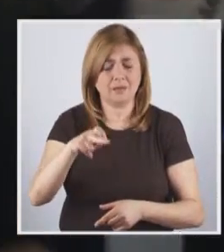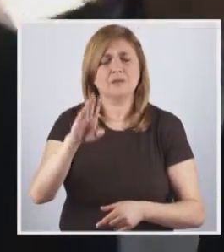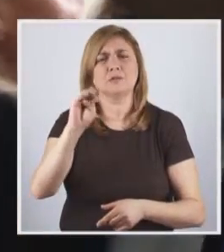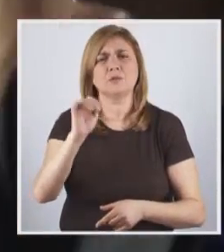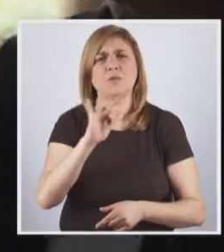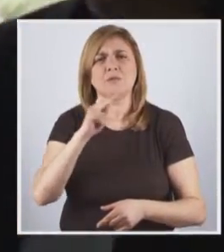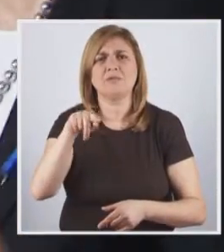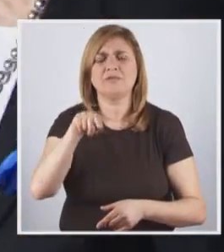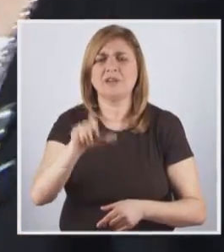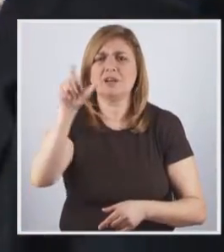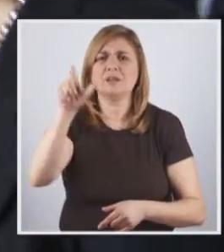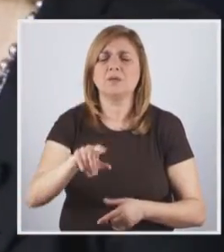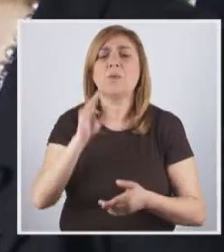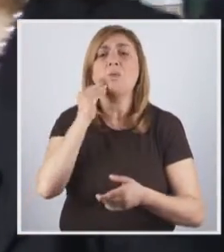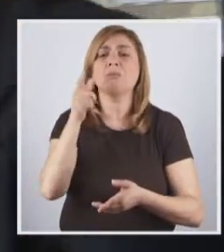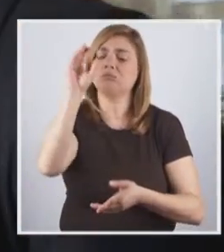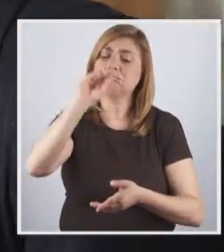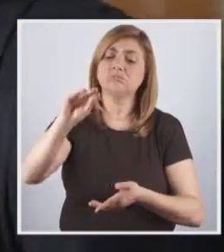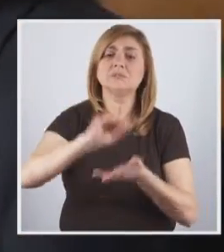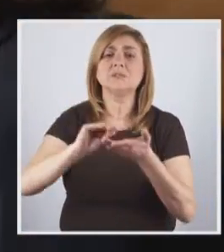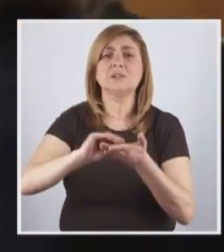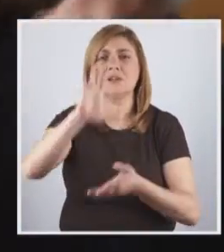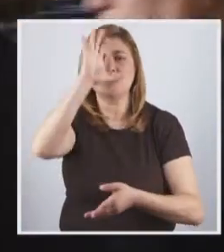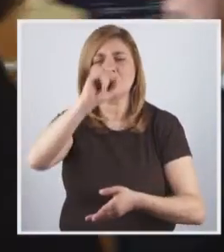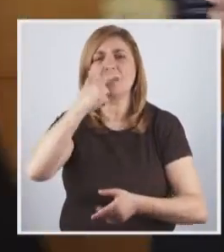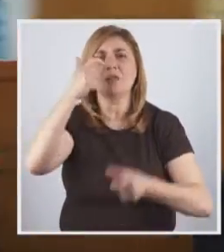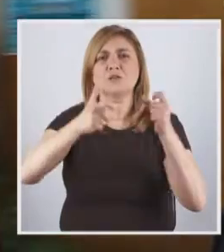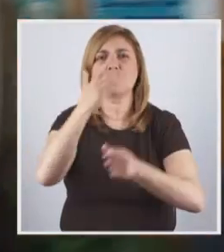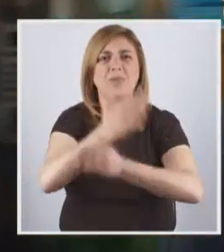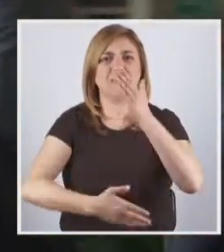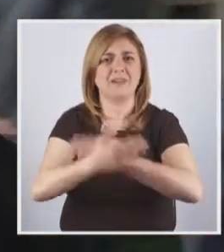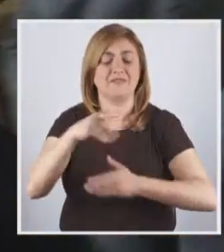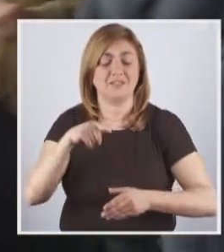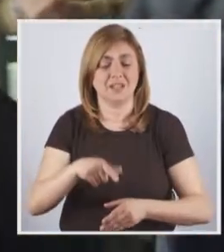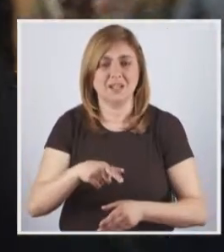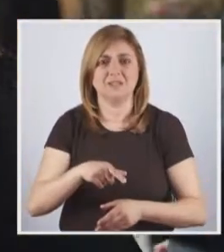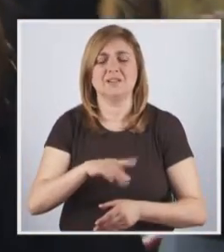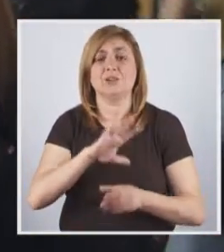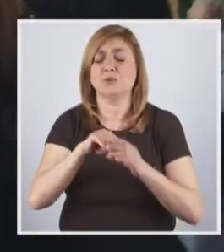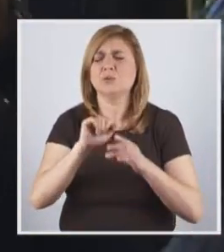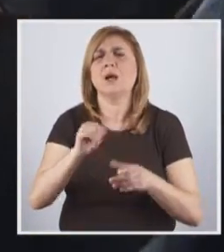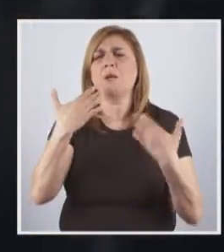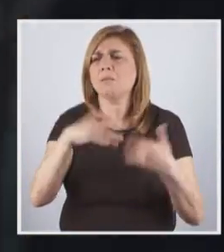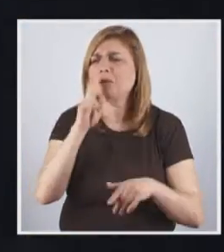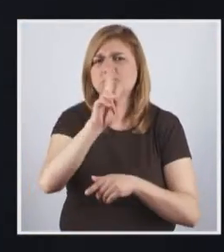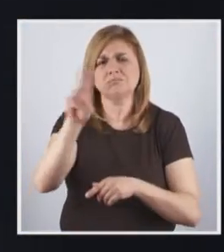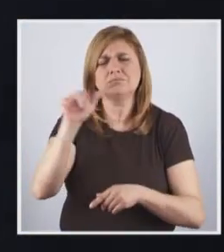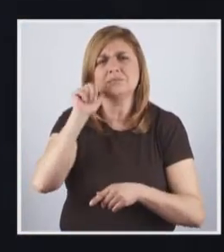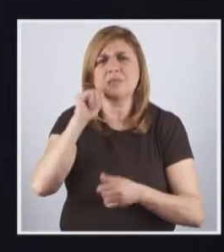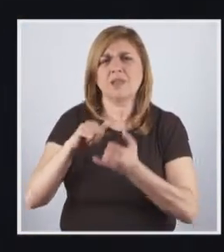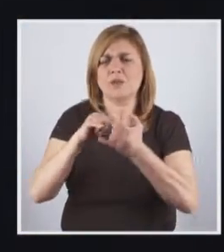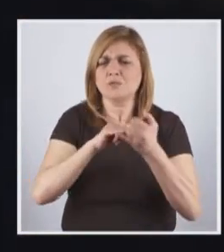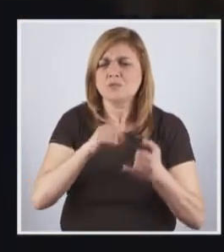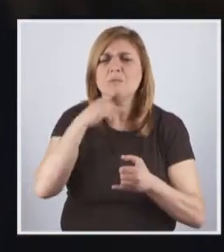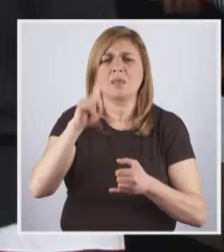Antunes para o seu mandato como Secretária de Estado da Inclusão das Pessoas com Deficiência. Nas inúmeras visitas a associações e